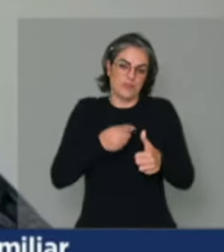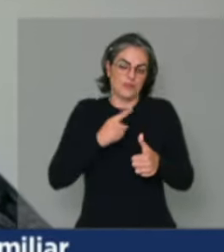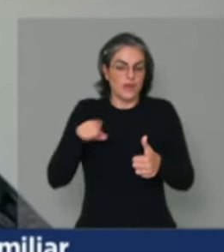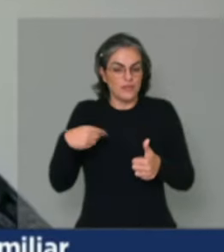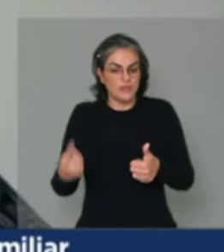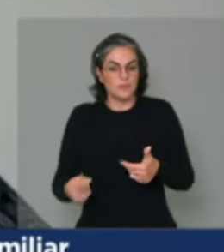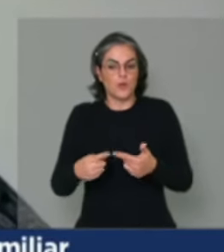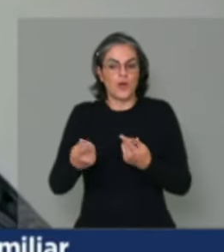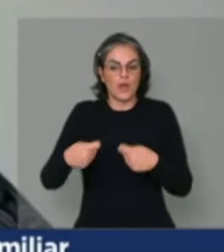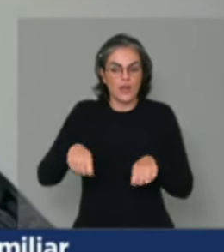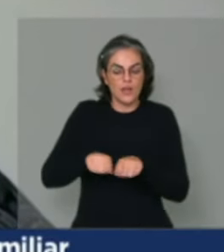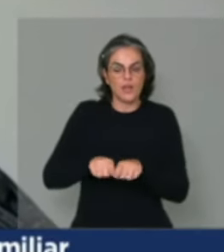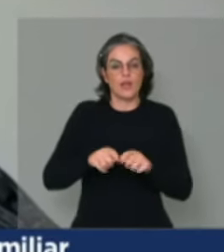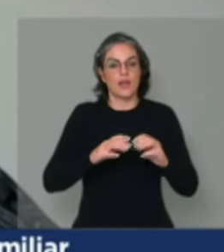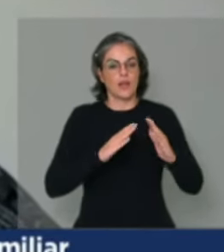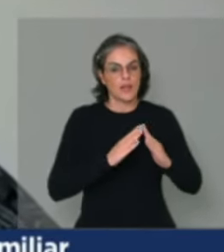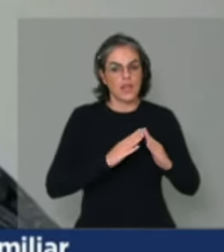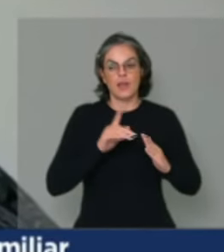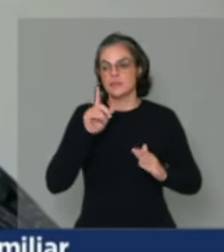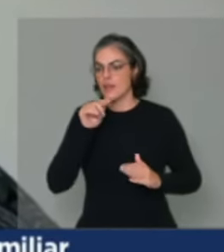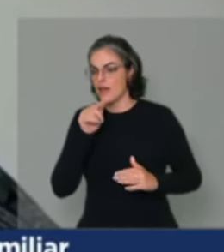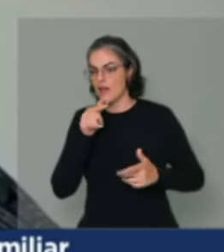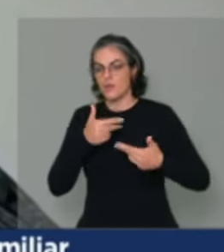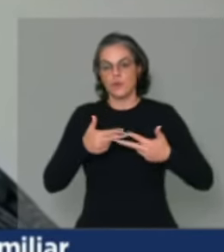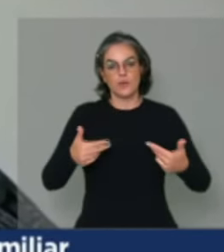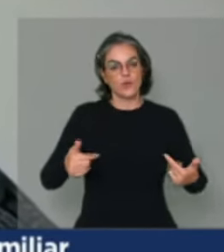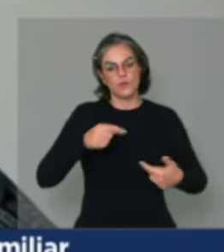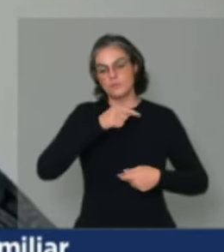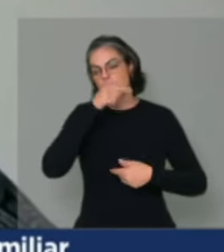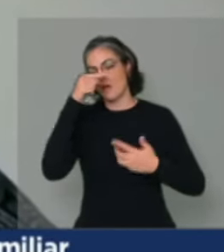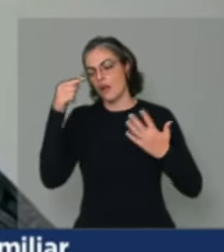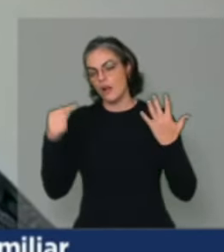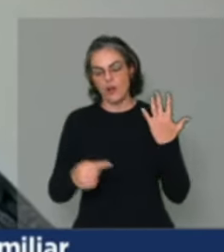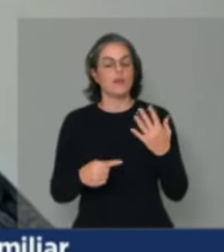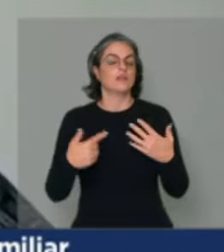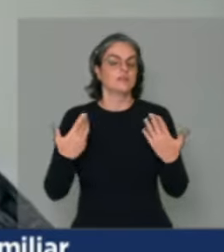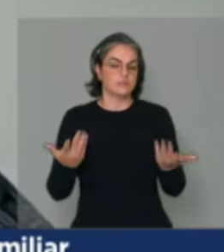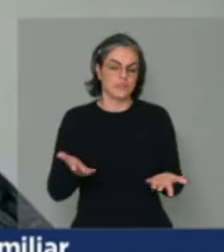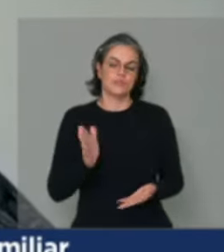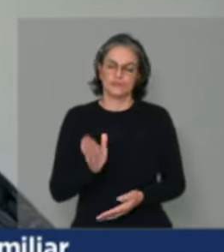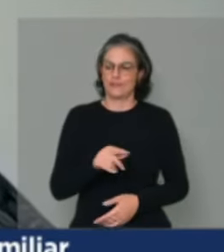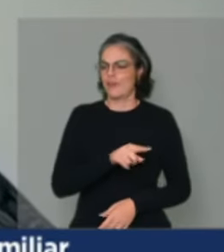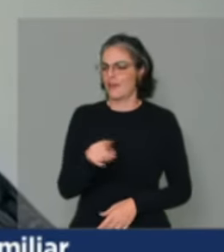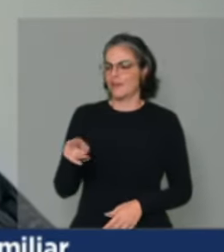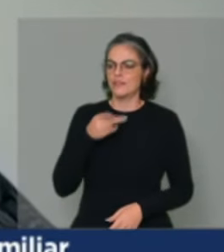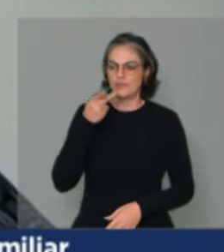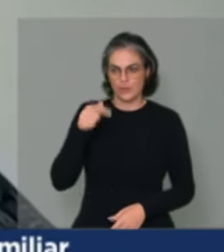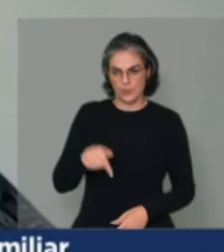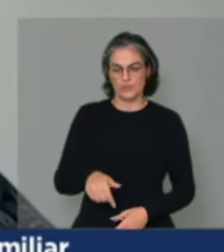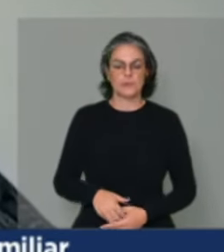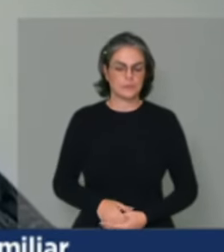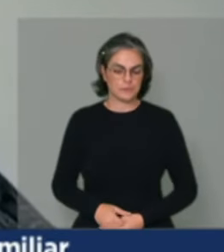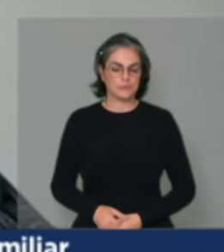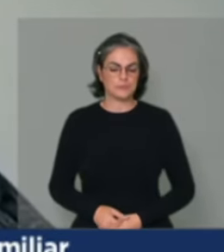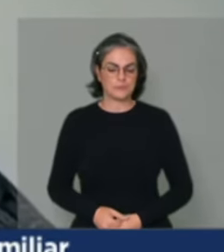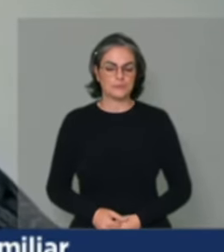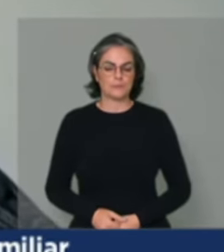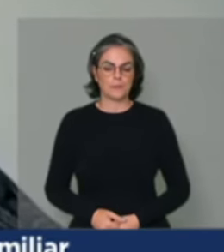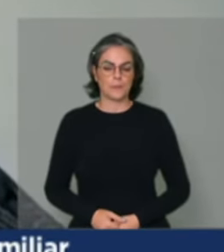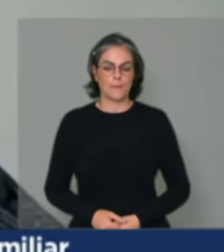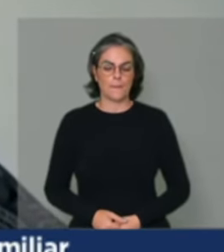água, vem a moradia, vem ter todos os outros elementos que, inclusive, já foram citados aqui anteriormente.